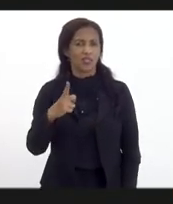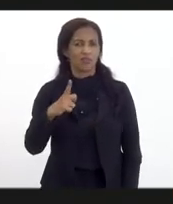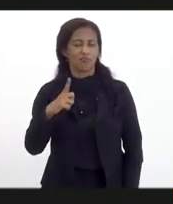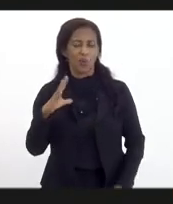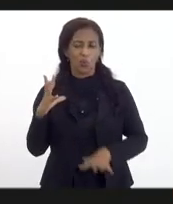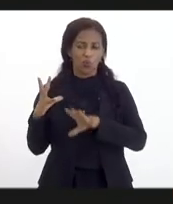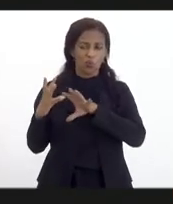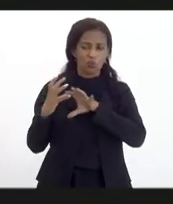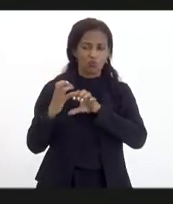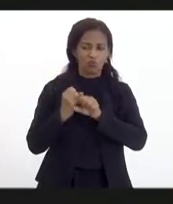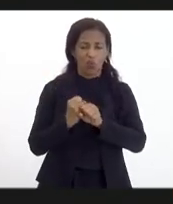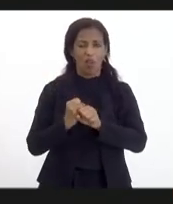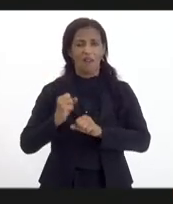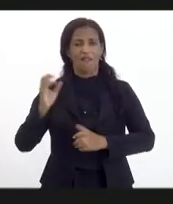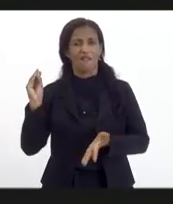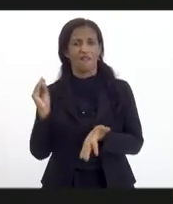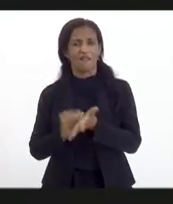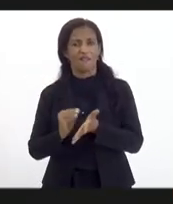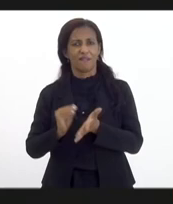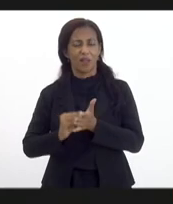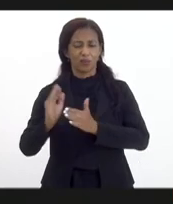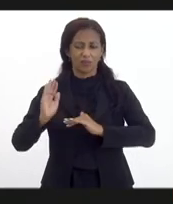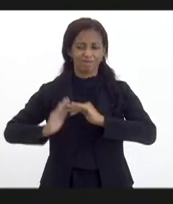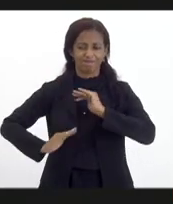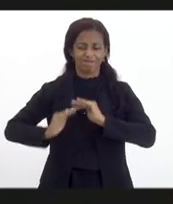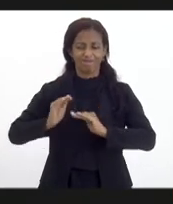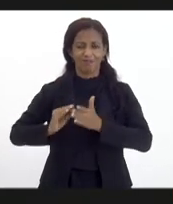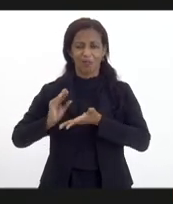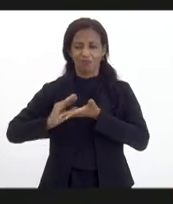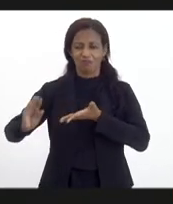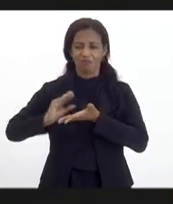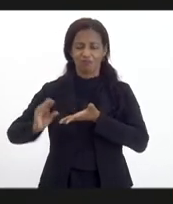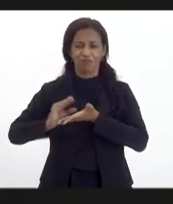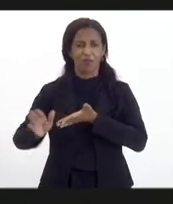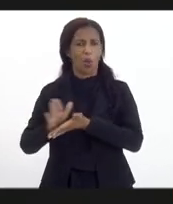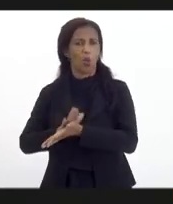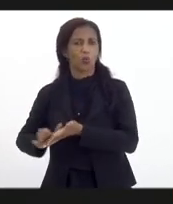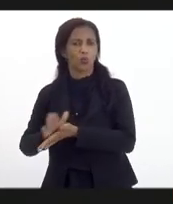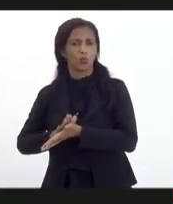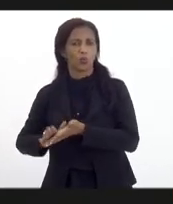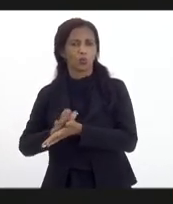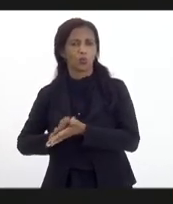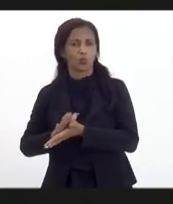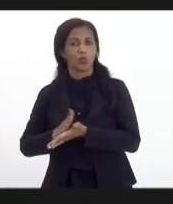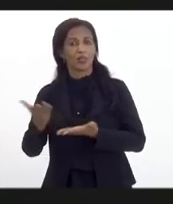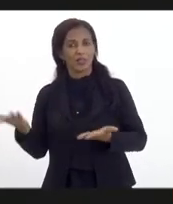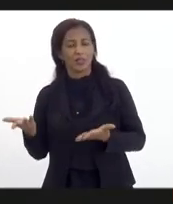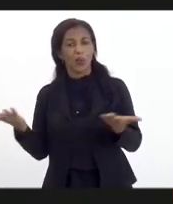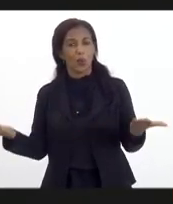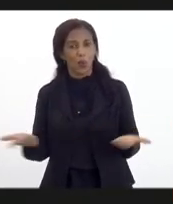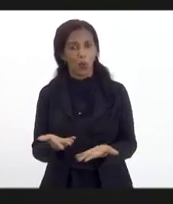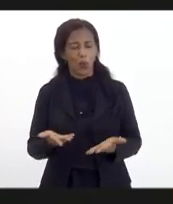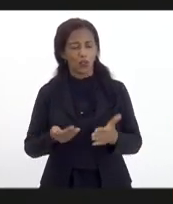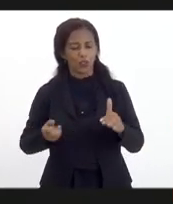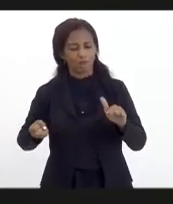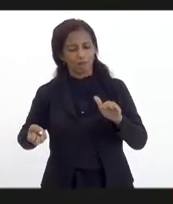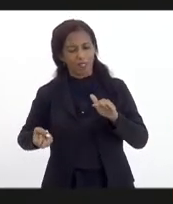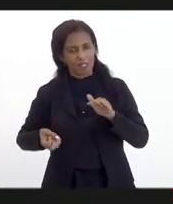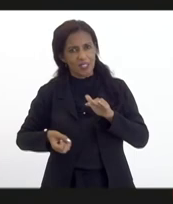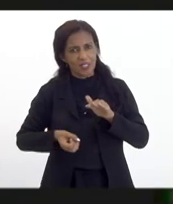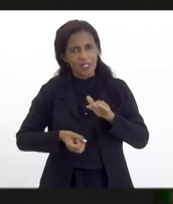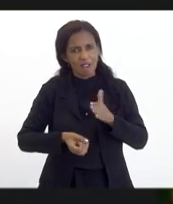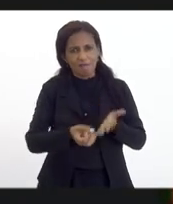total incapacidade da realização de qualquer tipo de investimento. Então, o debate do Fundo Soberano e esse amadurecimento